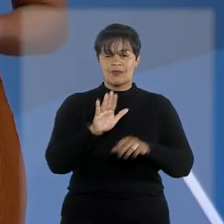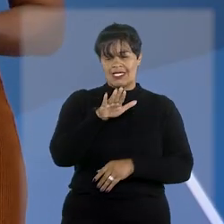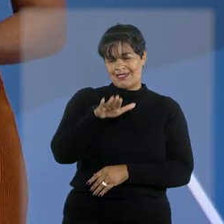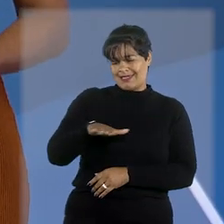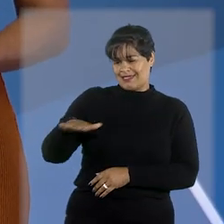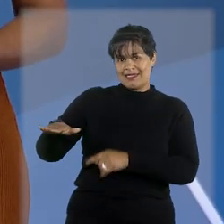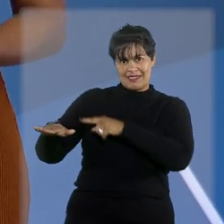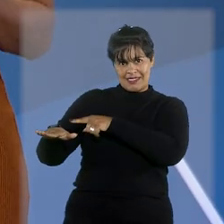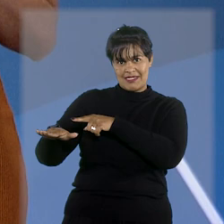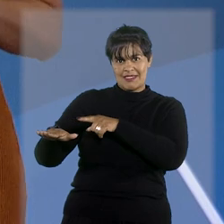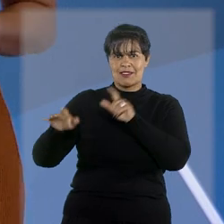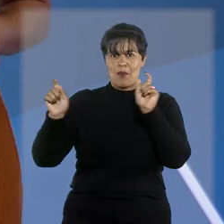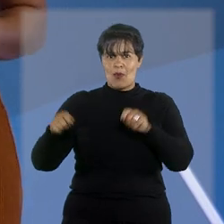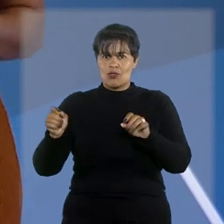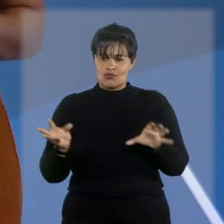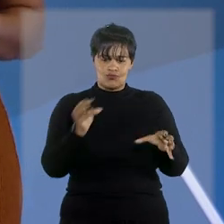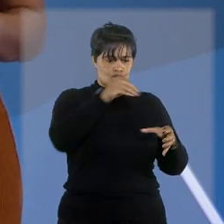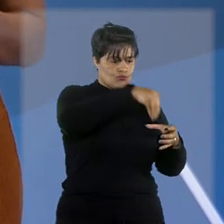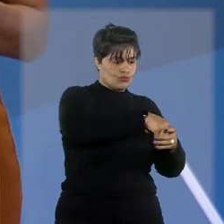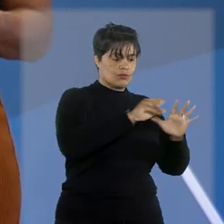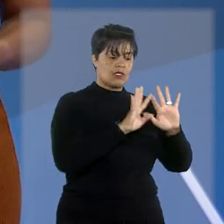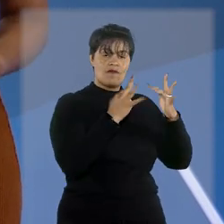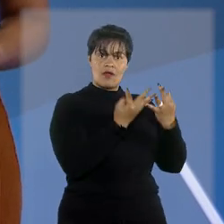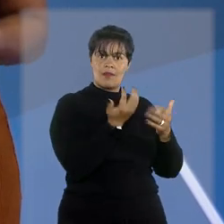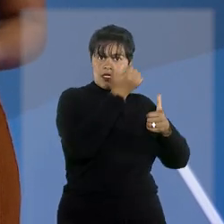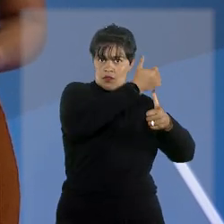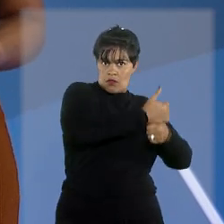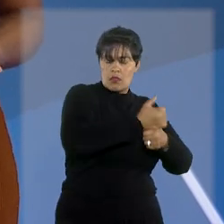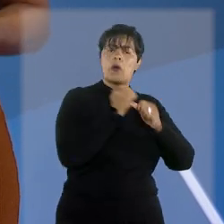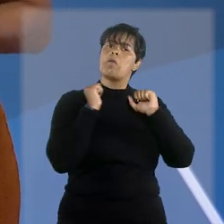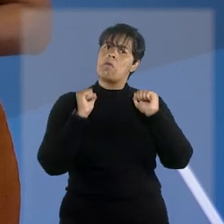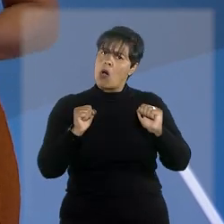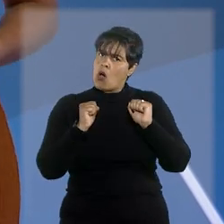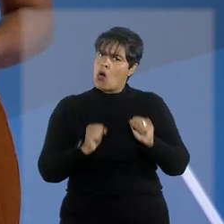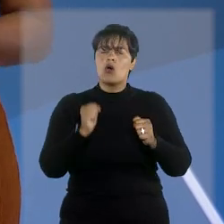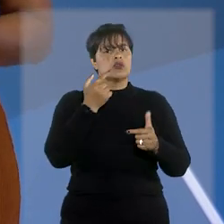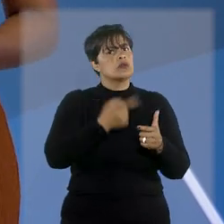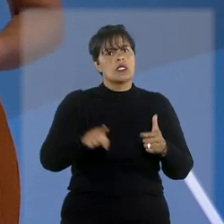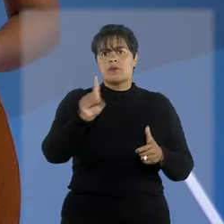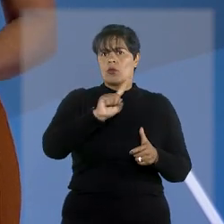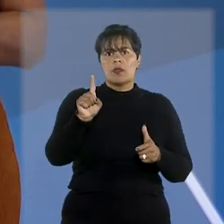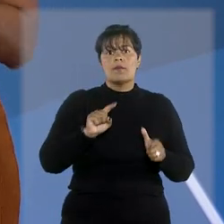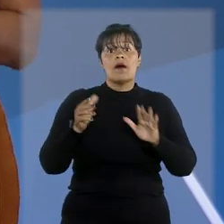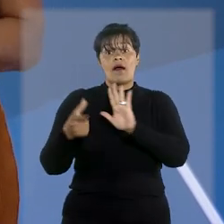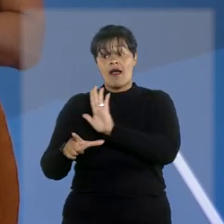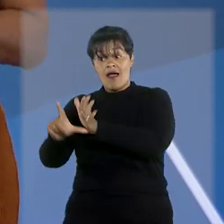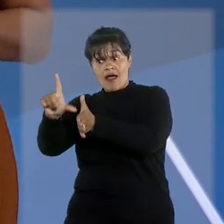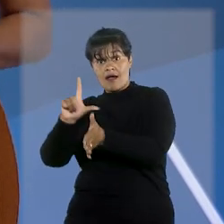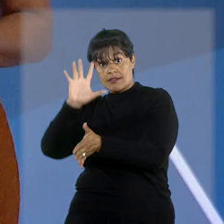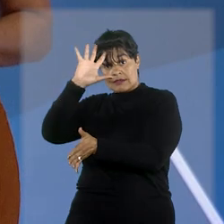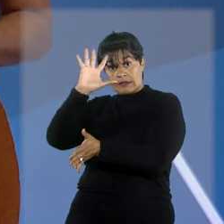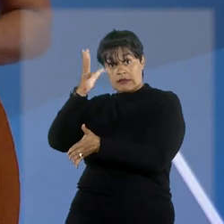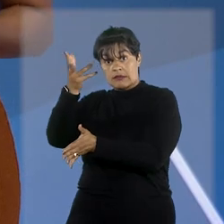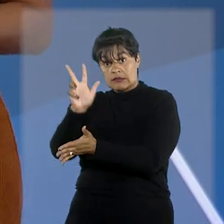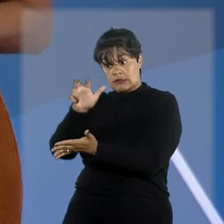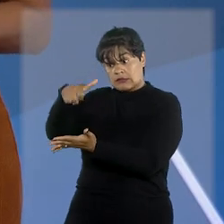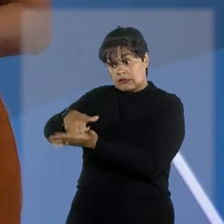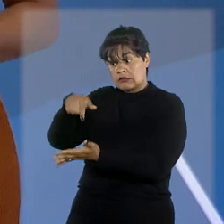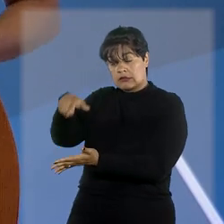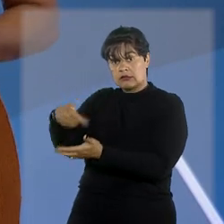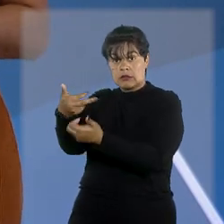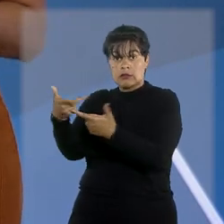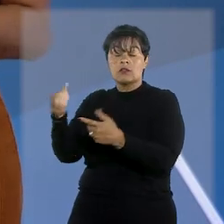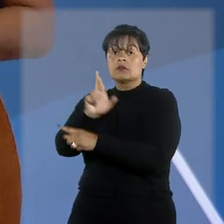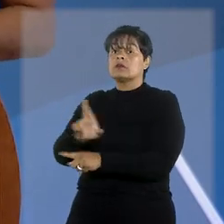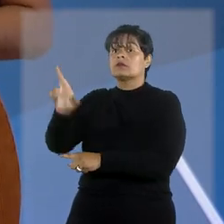família substituta pode ser iniciada antes da sentença na ação de destituição do poder familiar. Foi o que